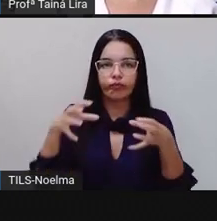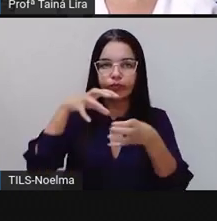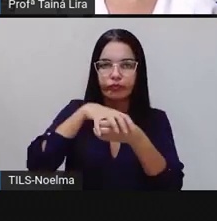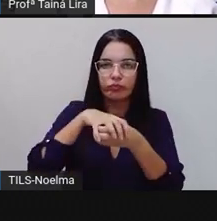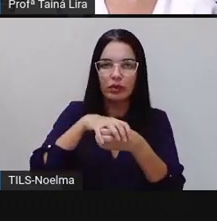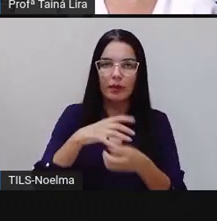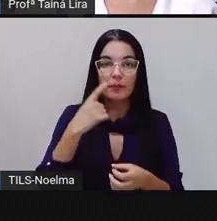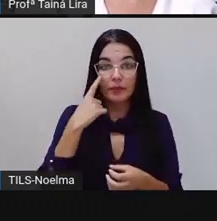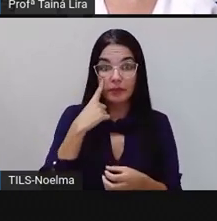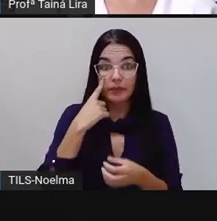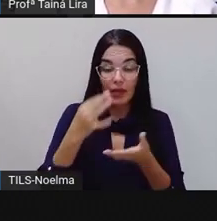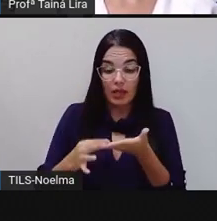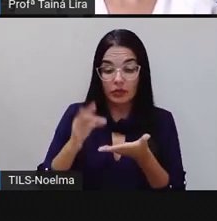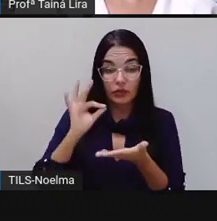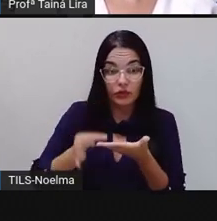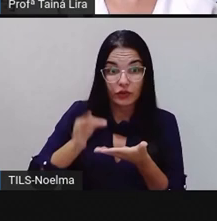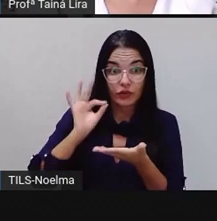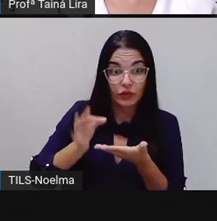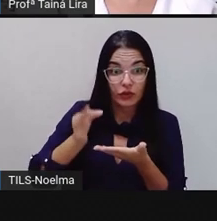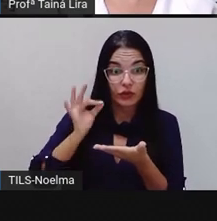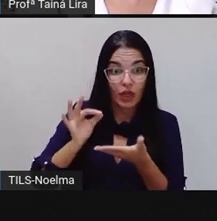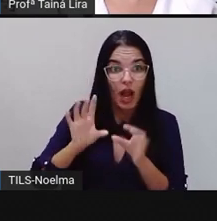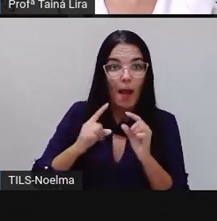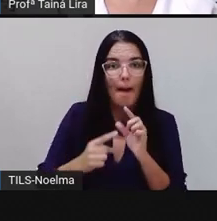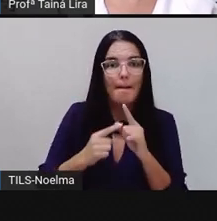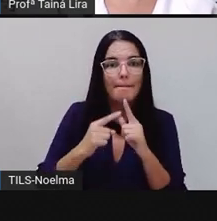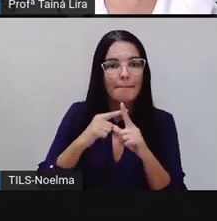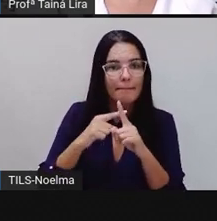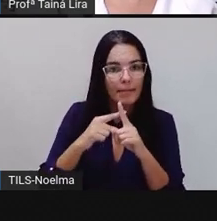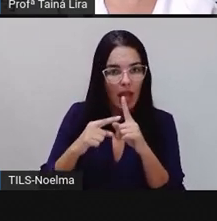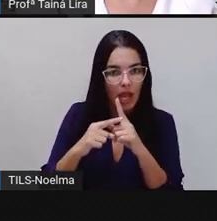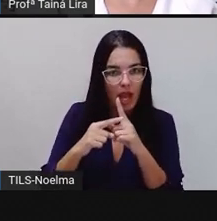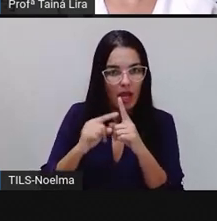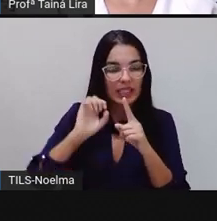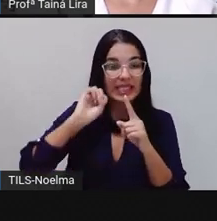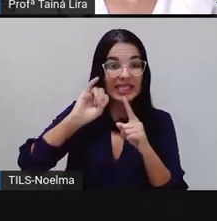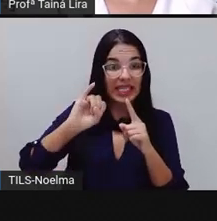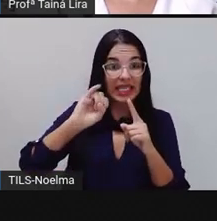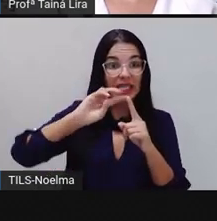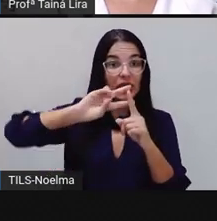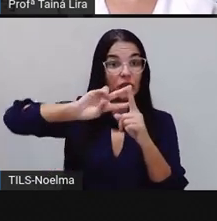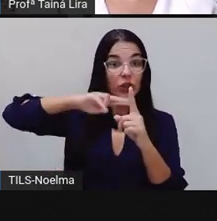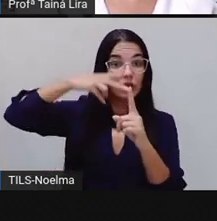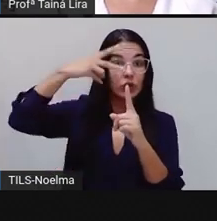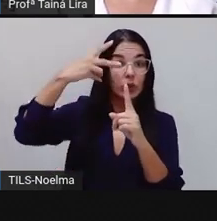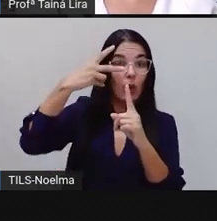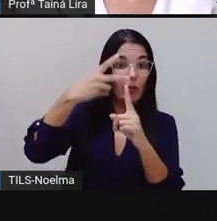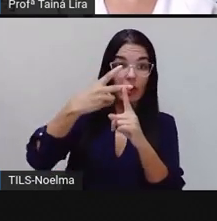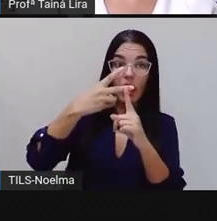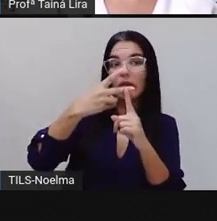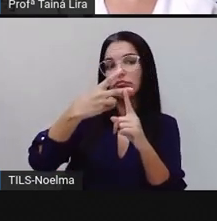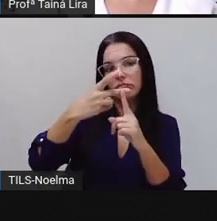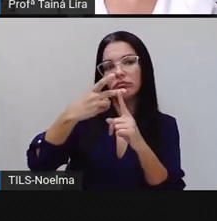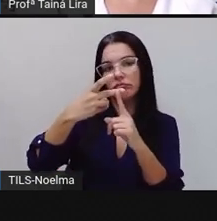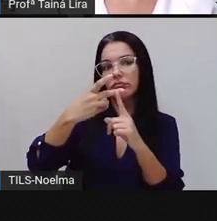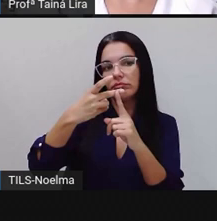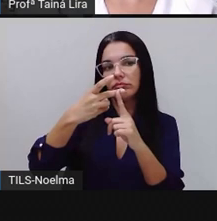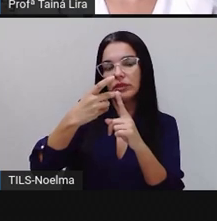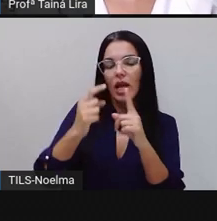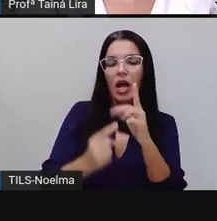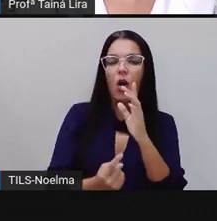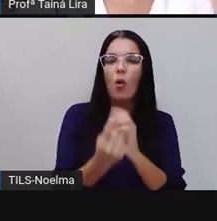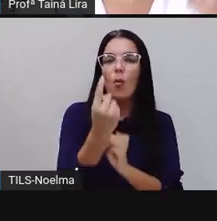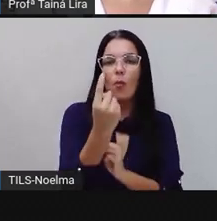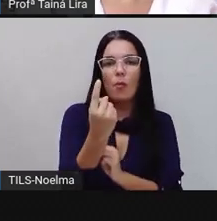representação da xícara, ó. Meia xícara, ó. Meia xícara com meia xícara